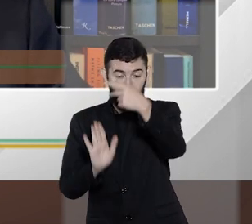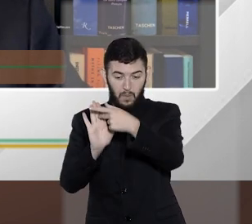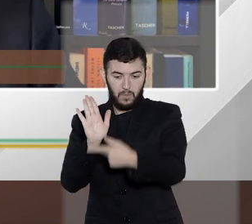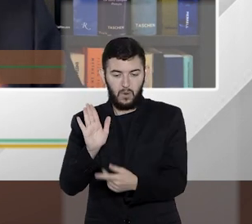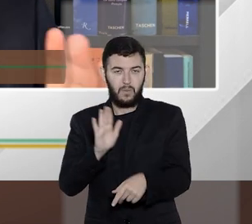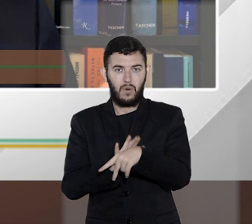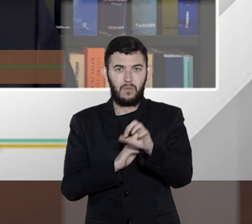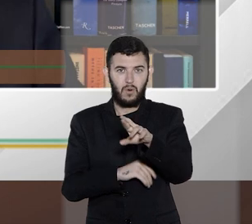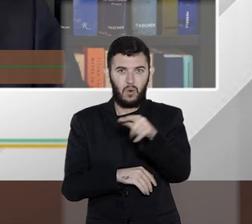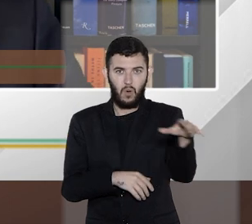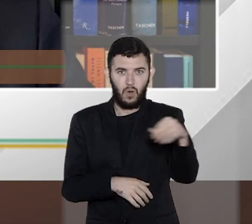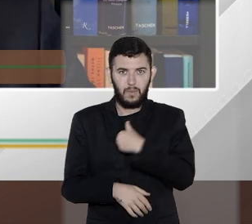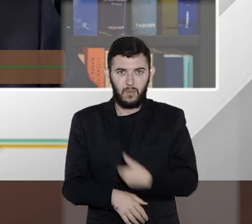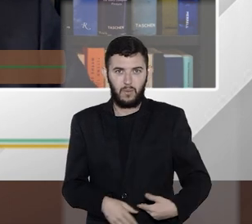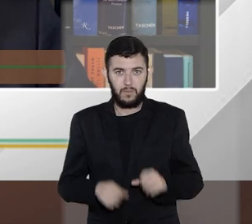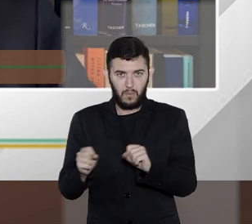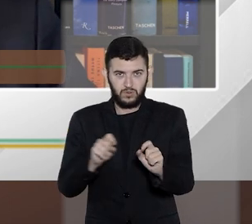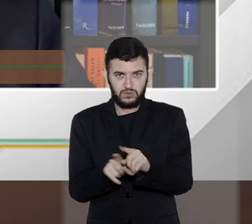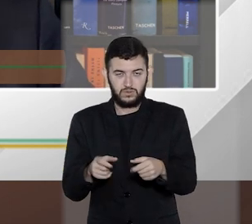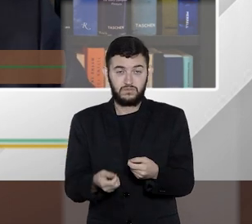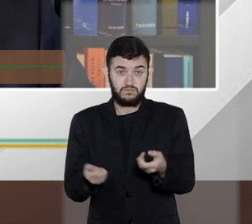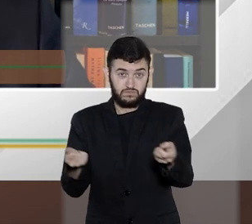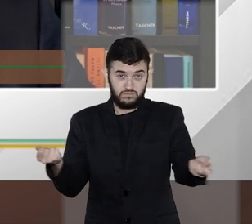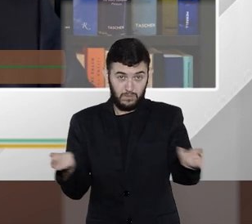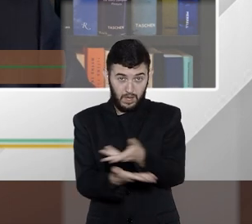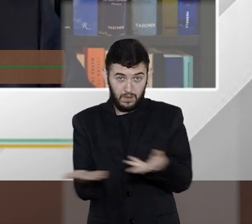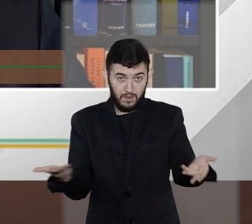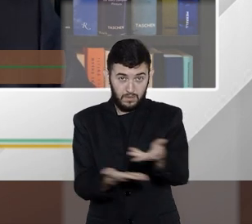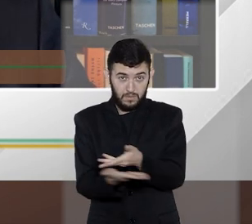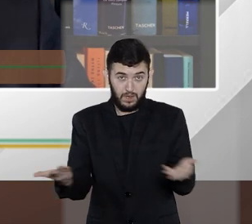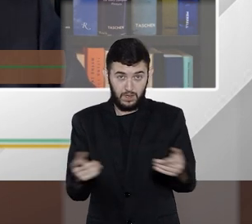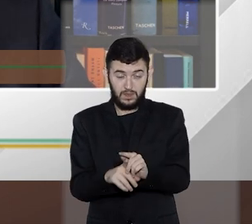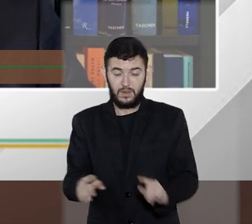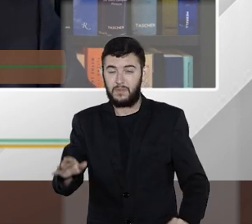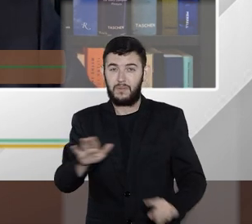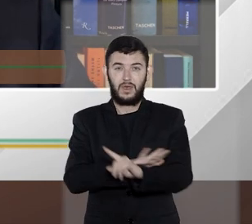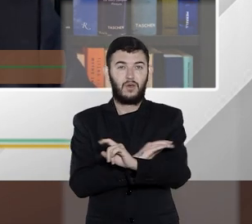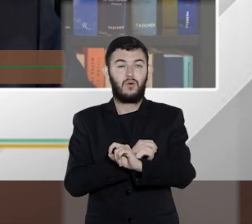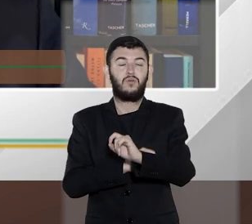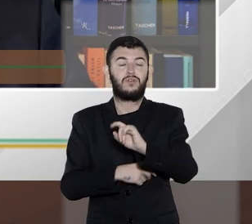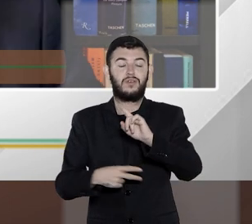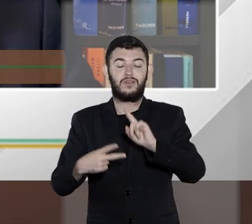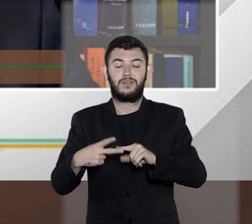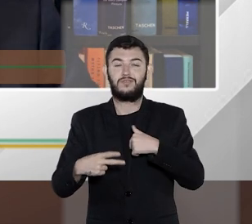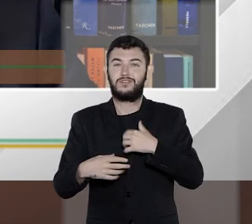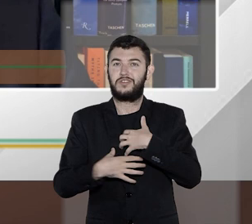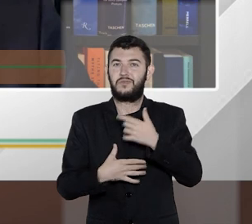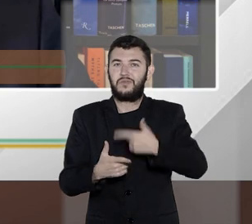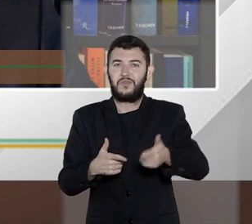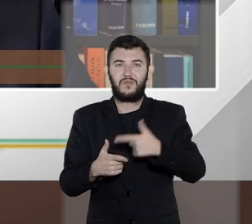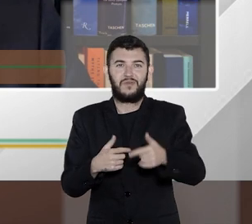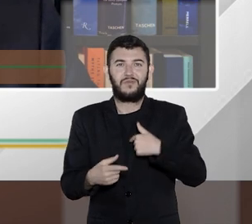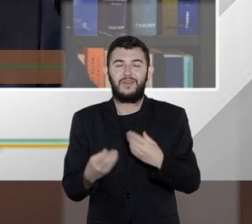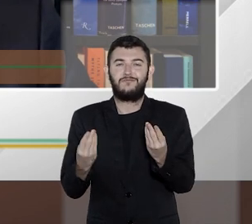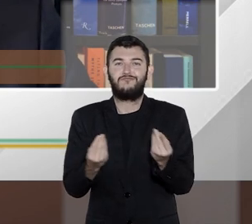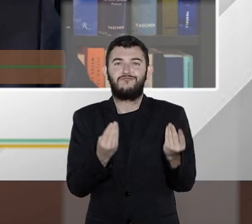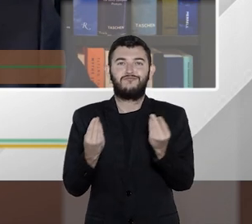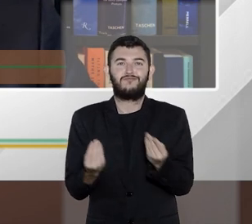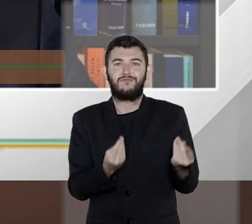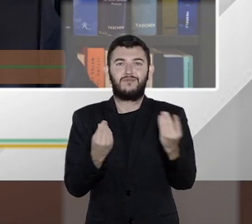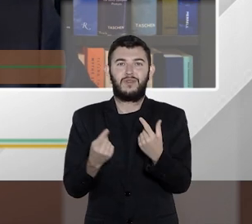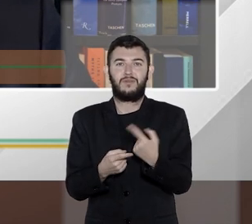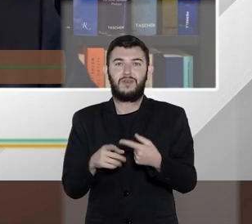órgãos públicos essa é a segunda pergunta que me parece mais mais problemática e mais delicada porque mexe justamente com